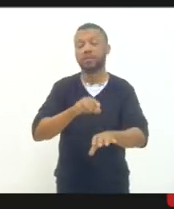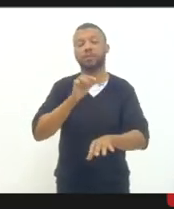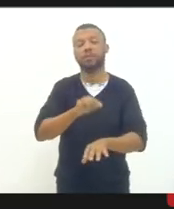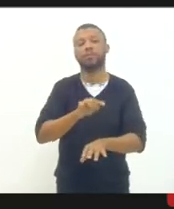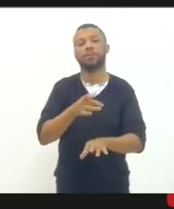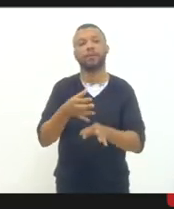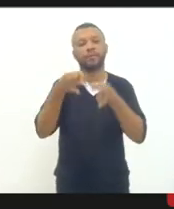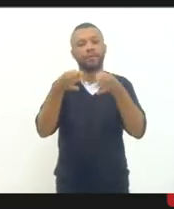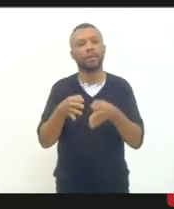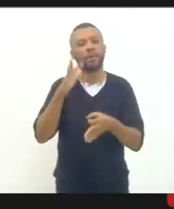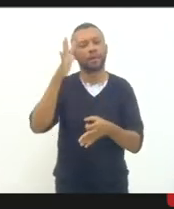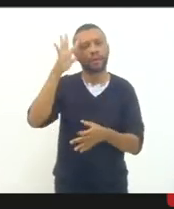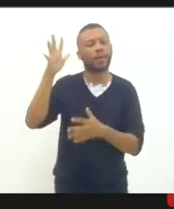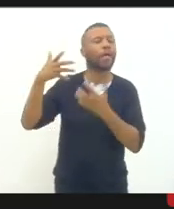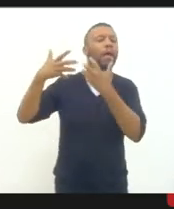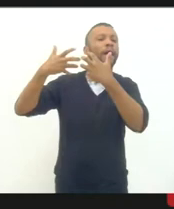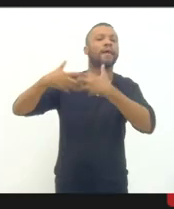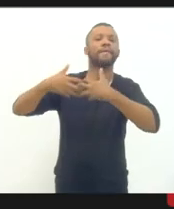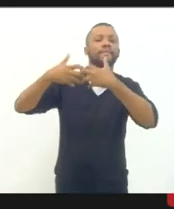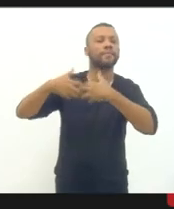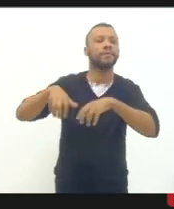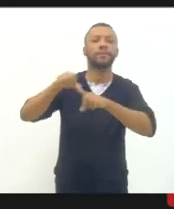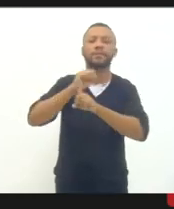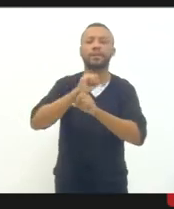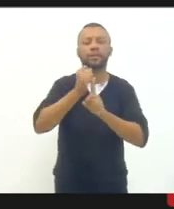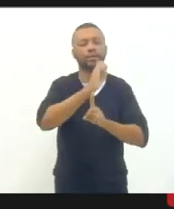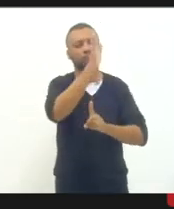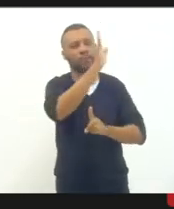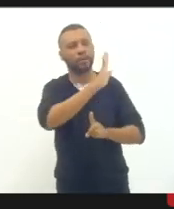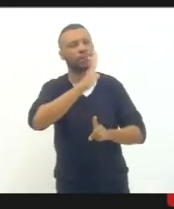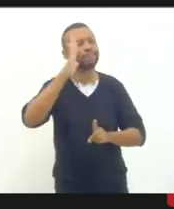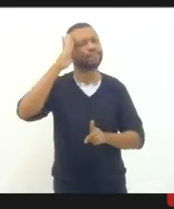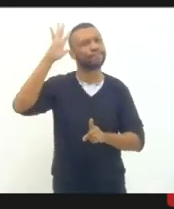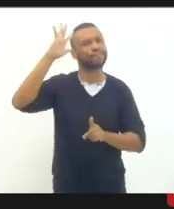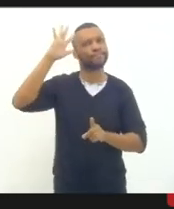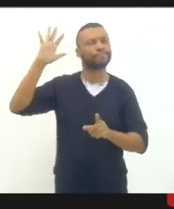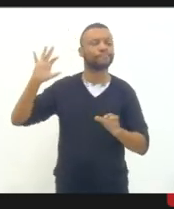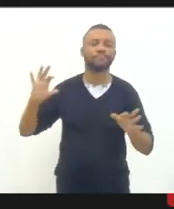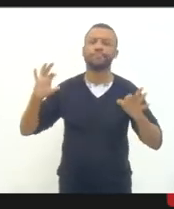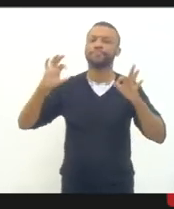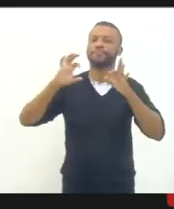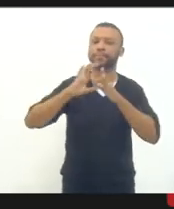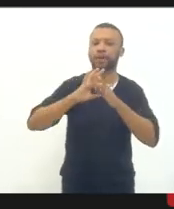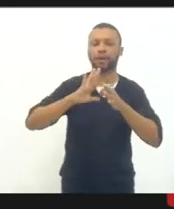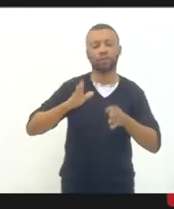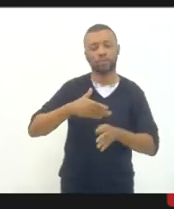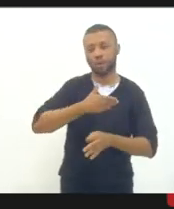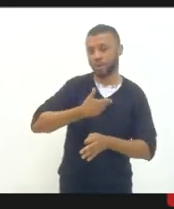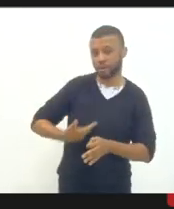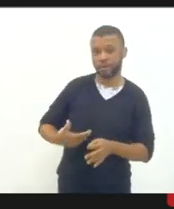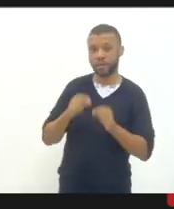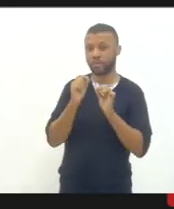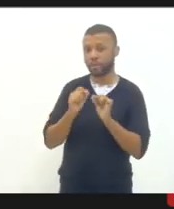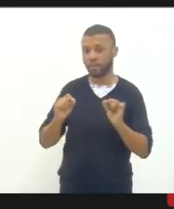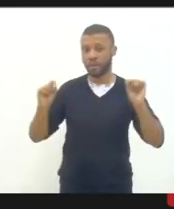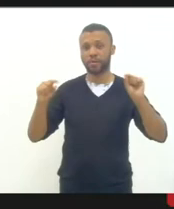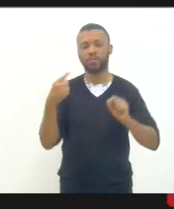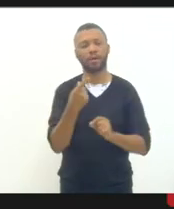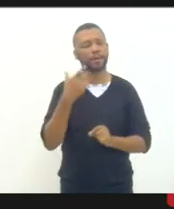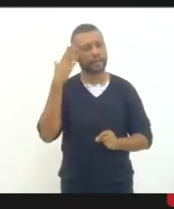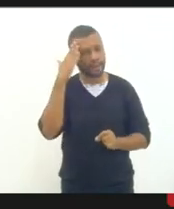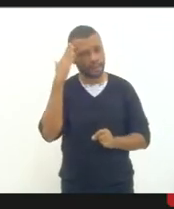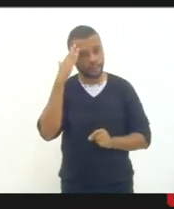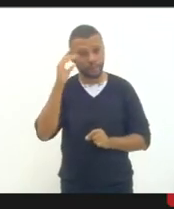reflita o que a sociedade brasileira quer o que o nosso estado quer e a gente sabe que a